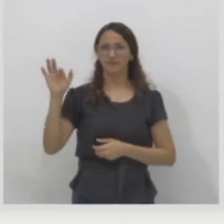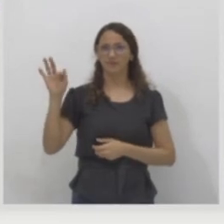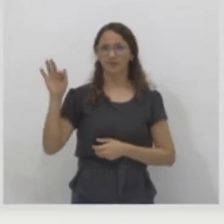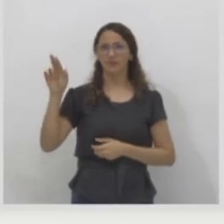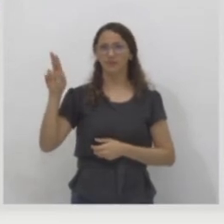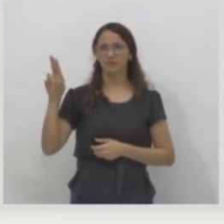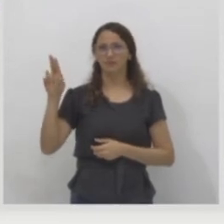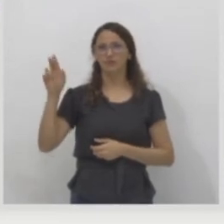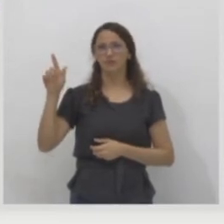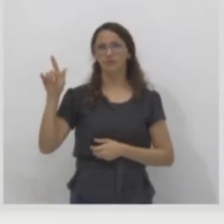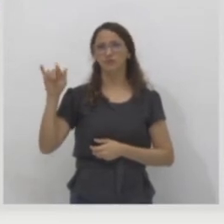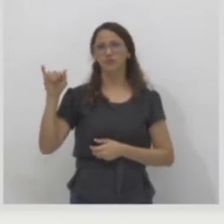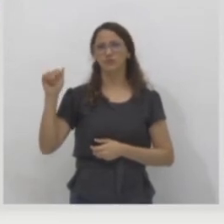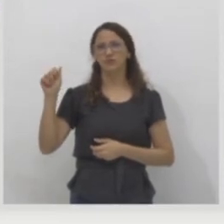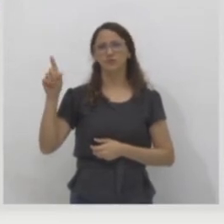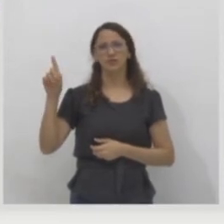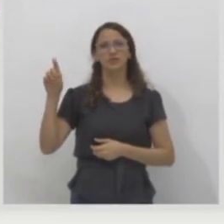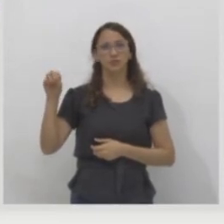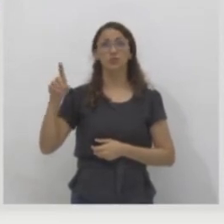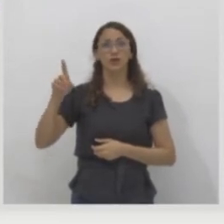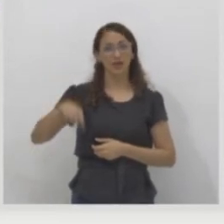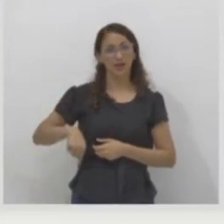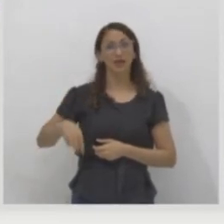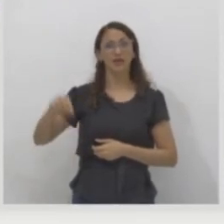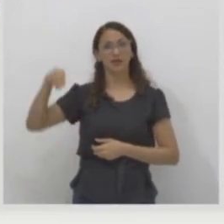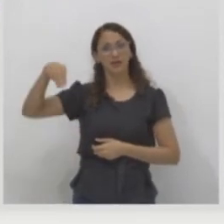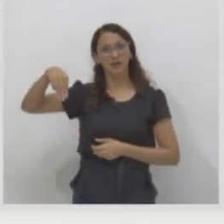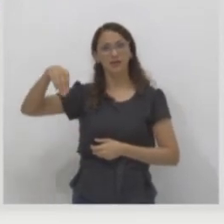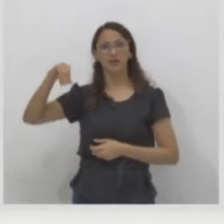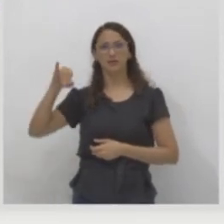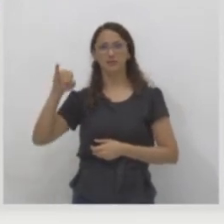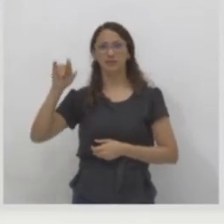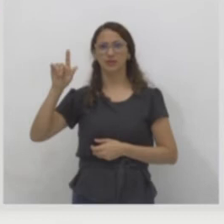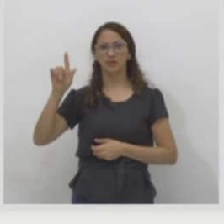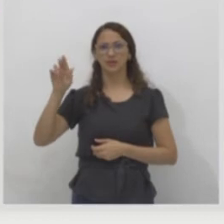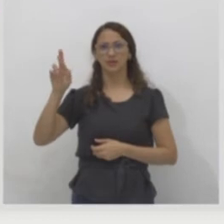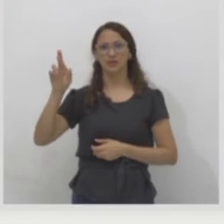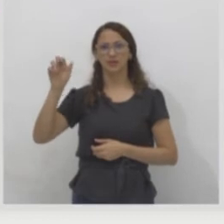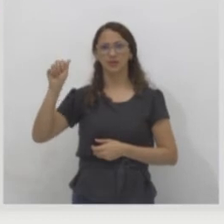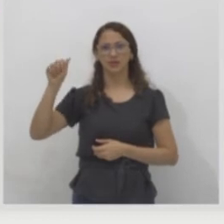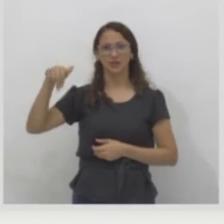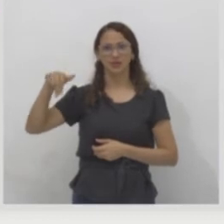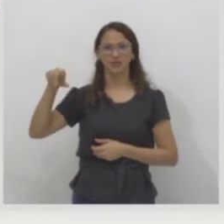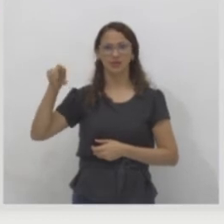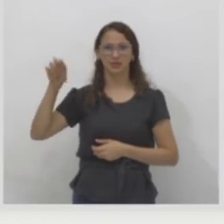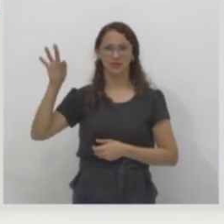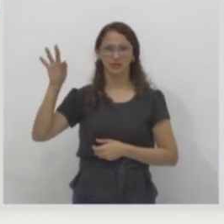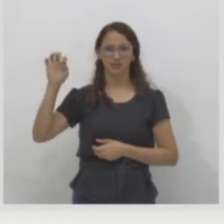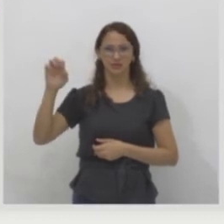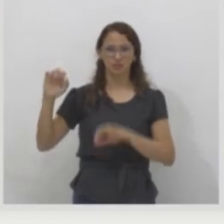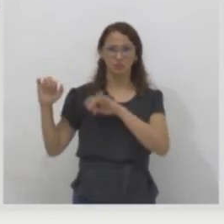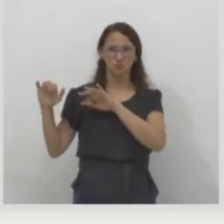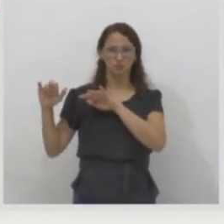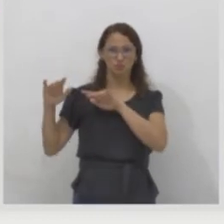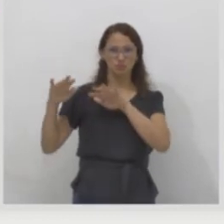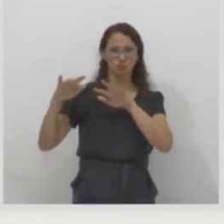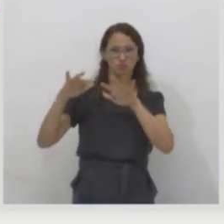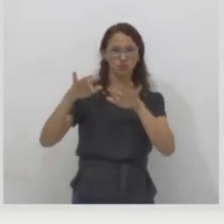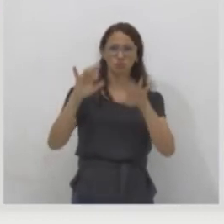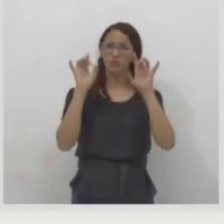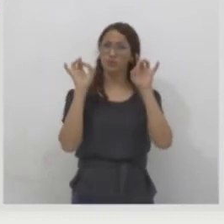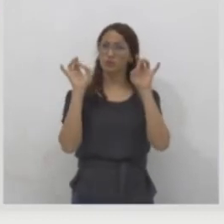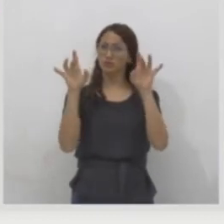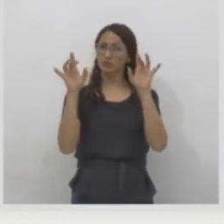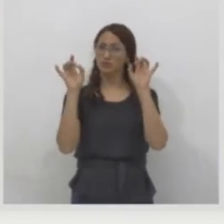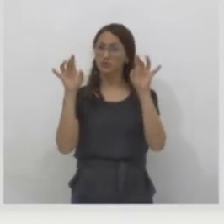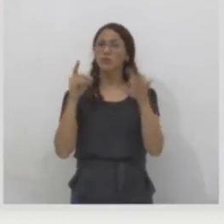que é um migrante especial? Esse cara quer só sobreviver. Esse indivíduo, ele tem